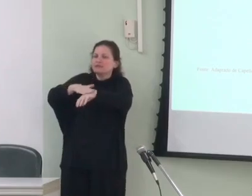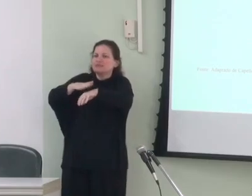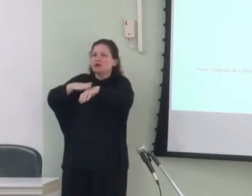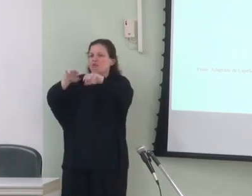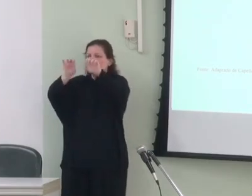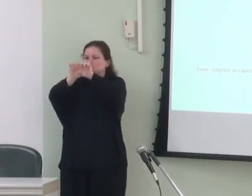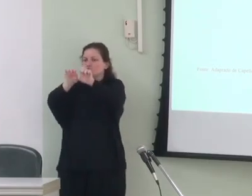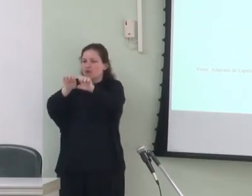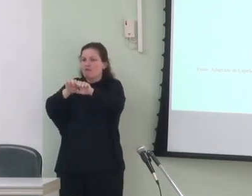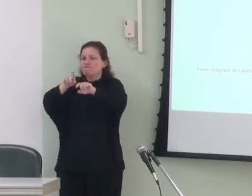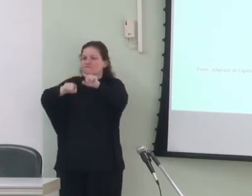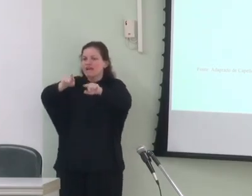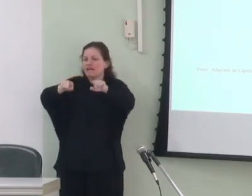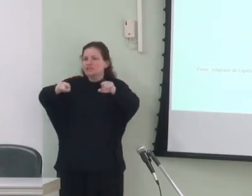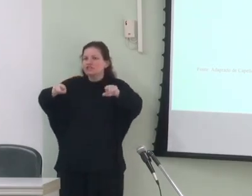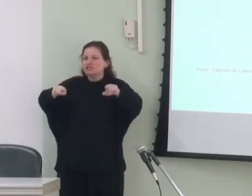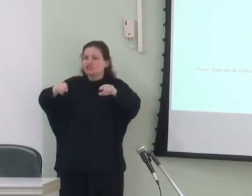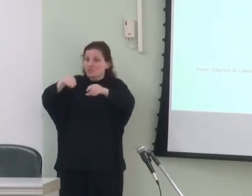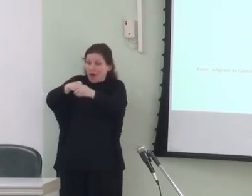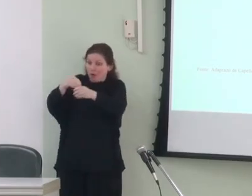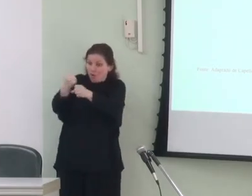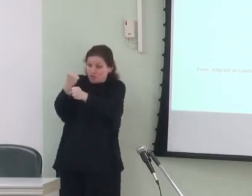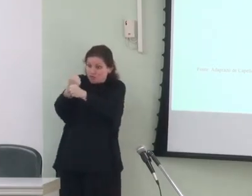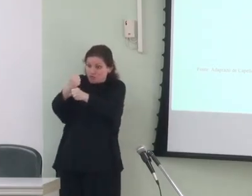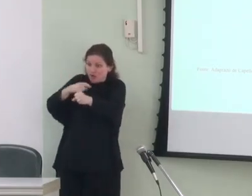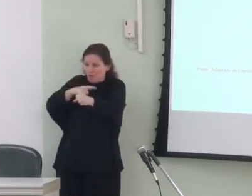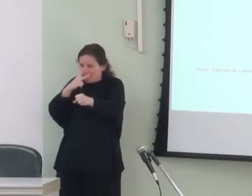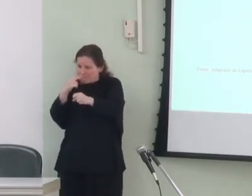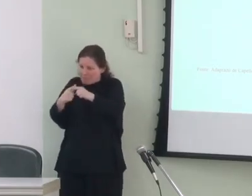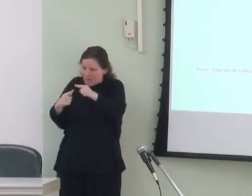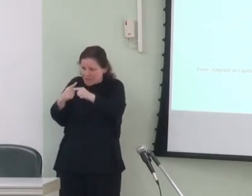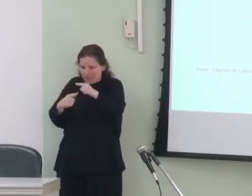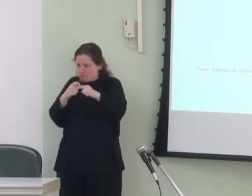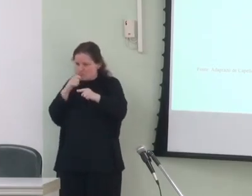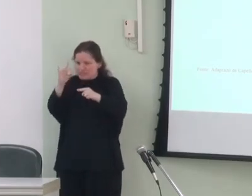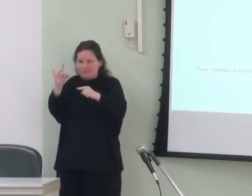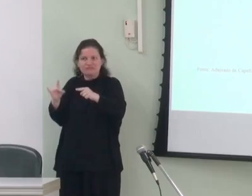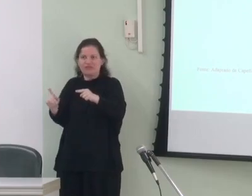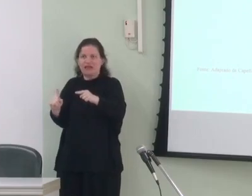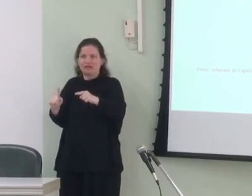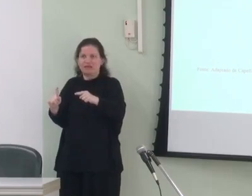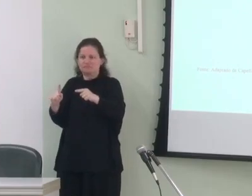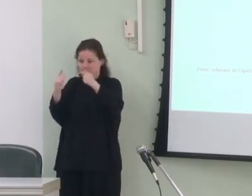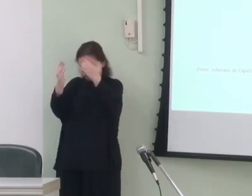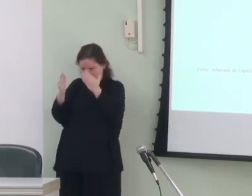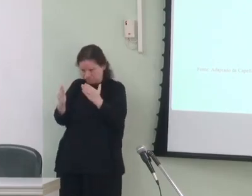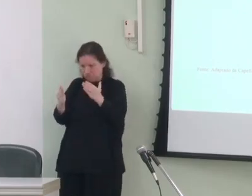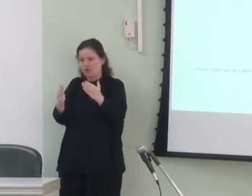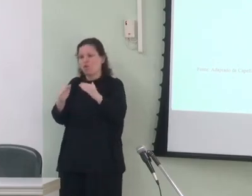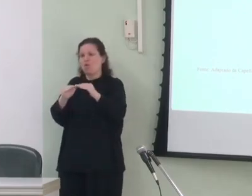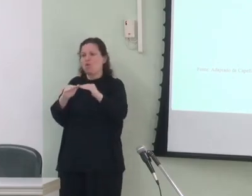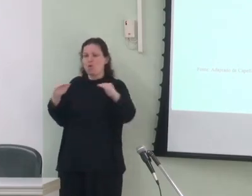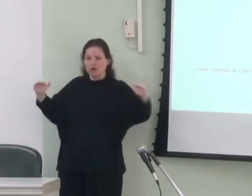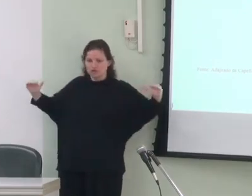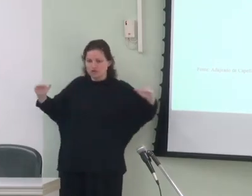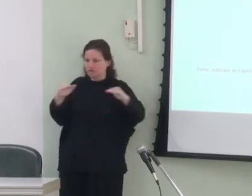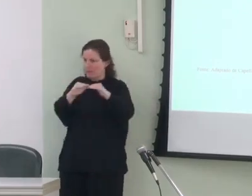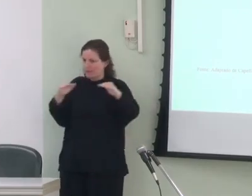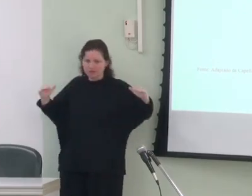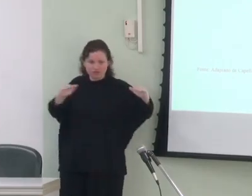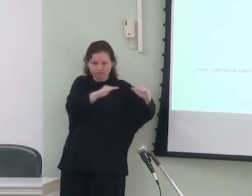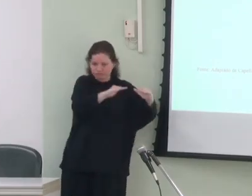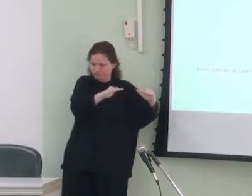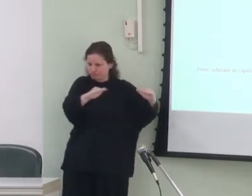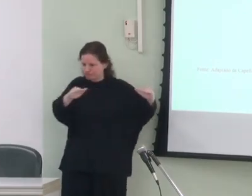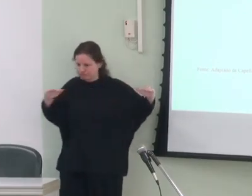estruturais variantes de uma construção que é parcialmente não especificada analisadas horizontalmente no mesmo nível